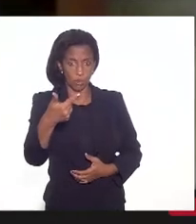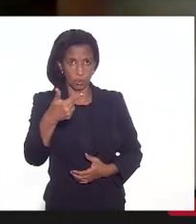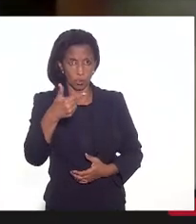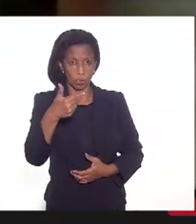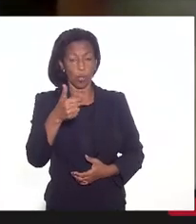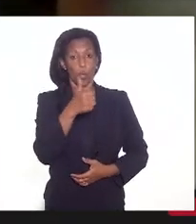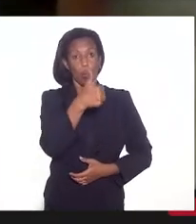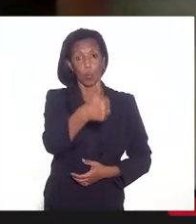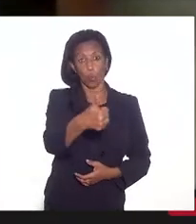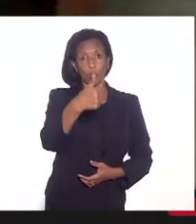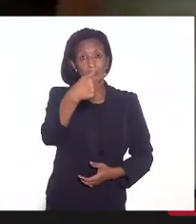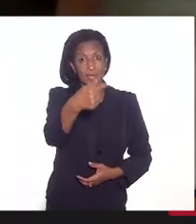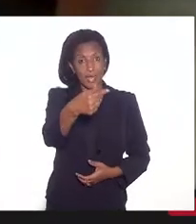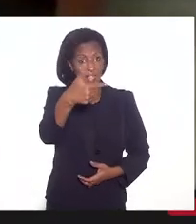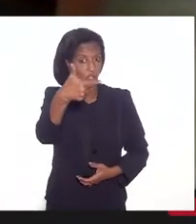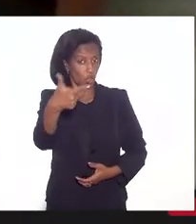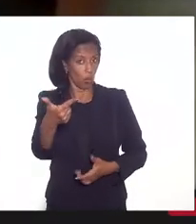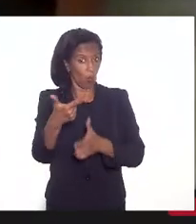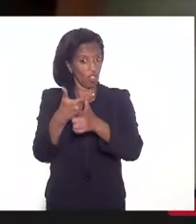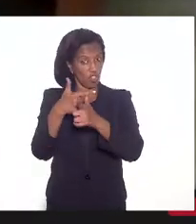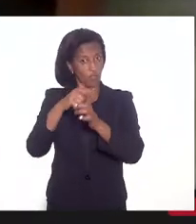172 bilhões. R 172 bilhões.